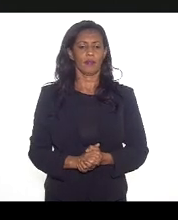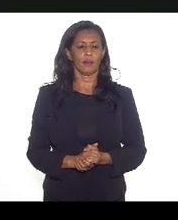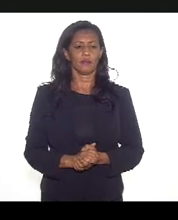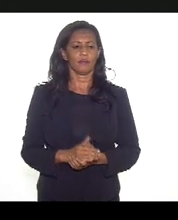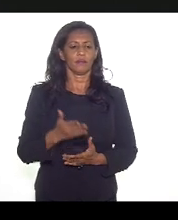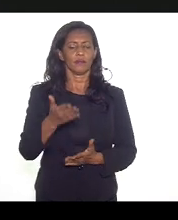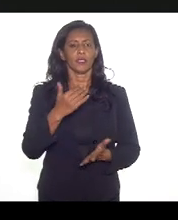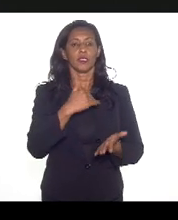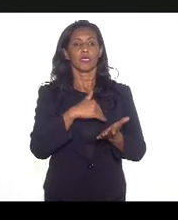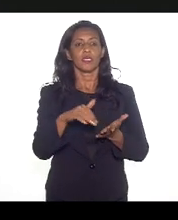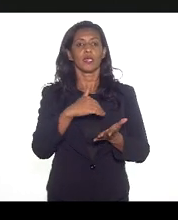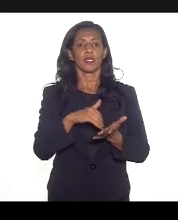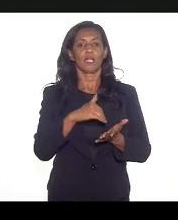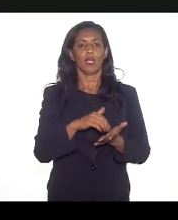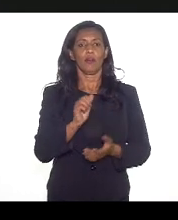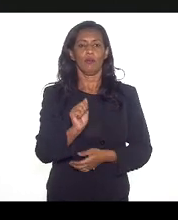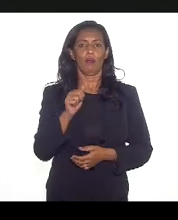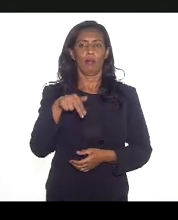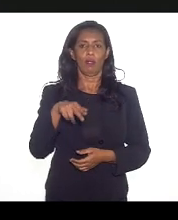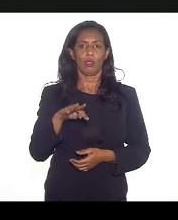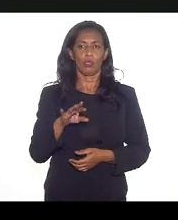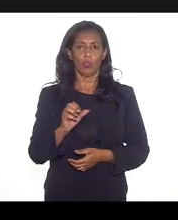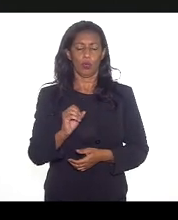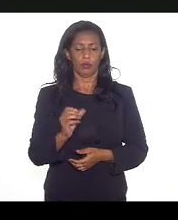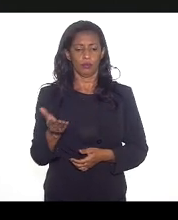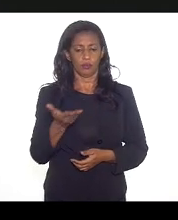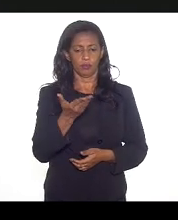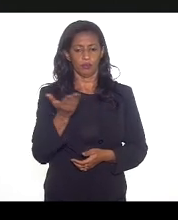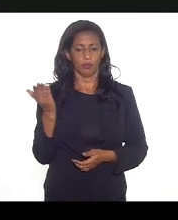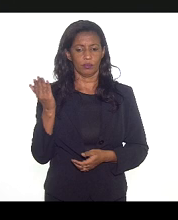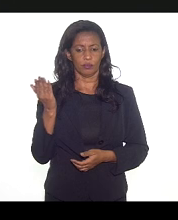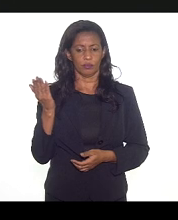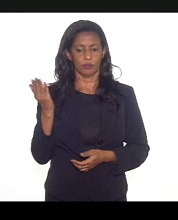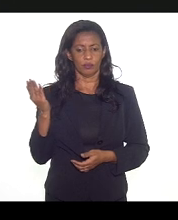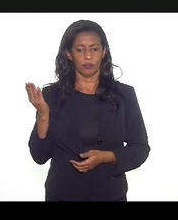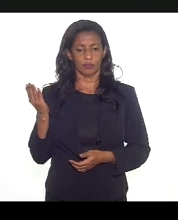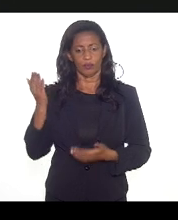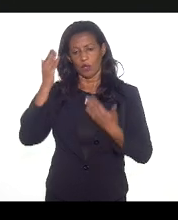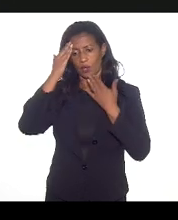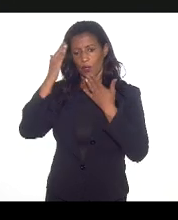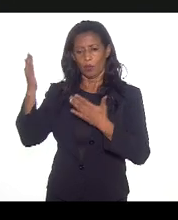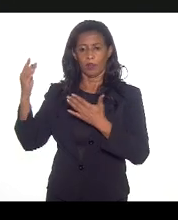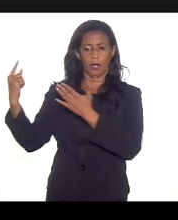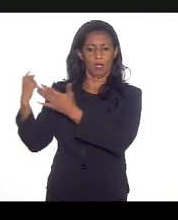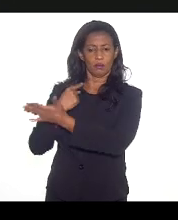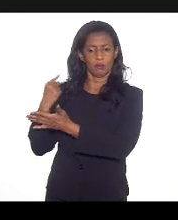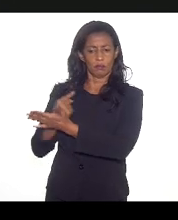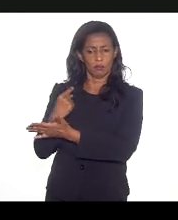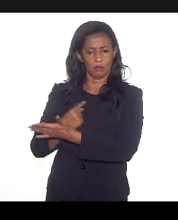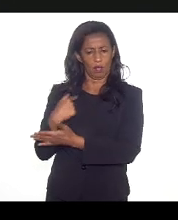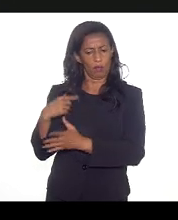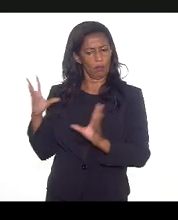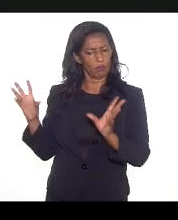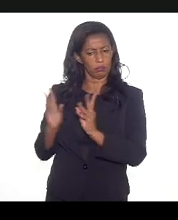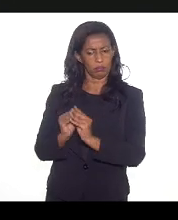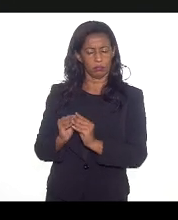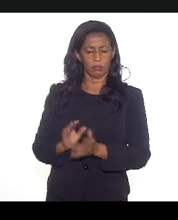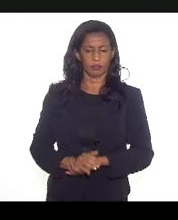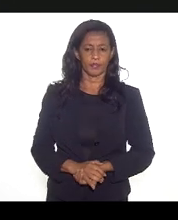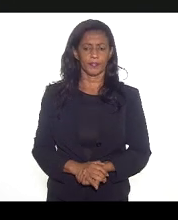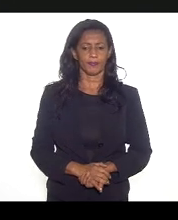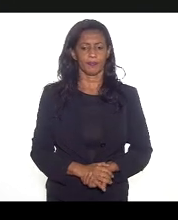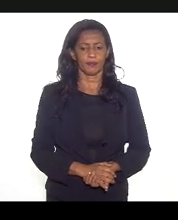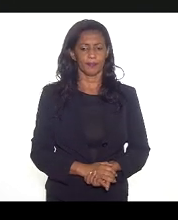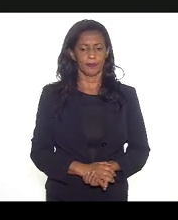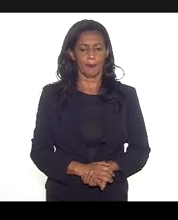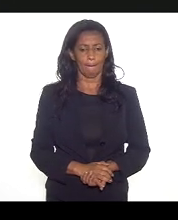Barbosa, em seguida, encerrando, professor Mauro Osório. Obrigado pelas perguntas, eu vou ser bem sucinto, deputado, prometo.